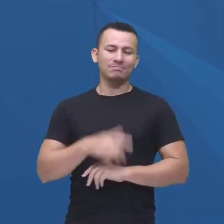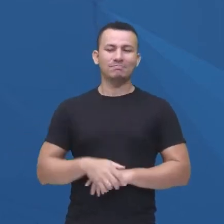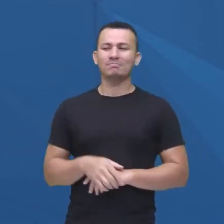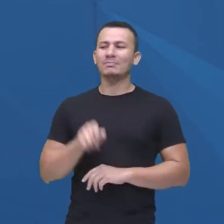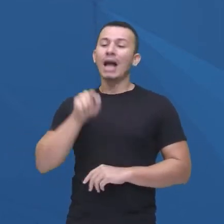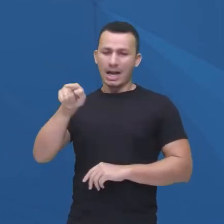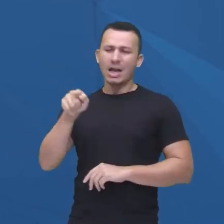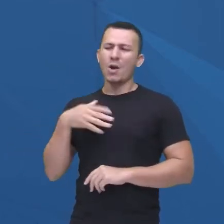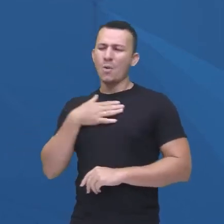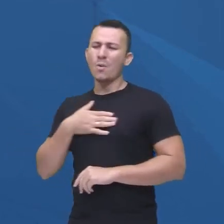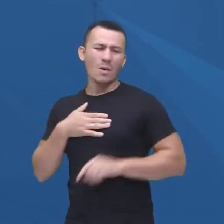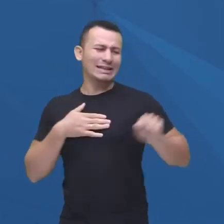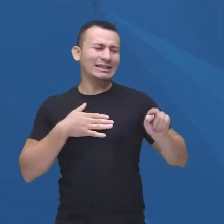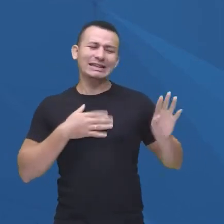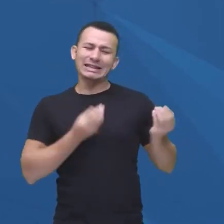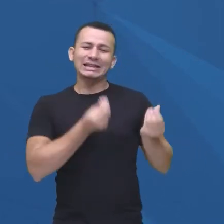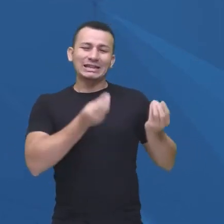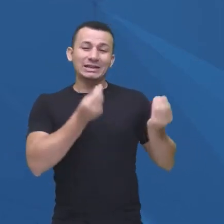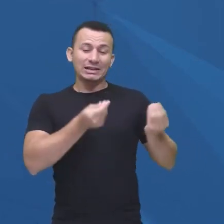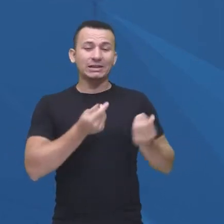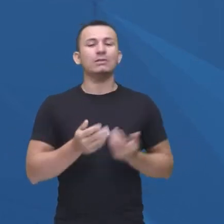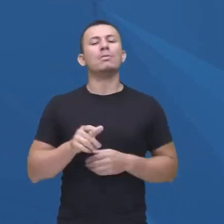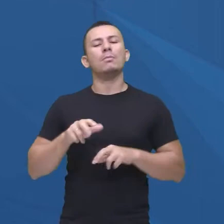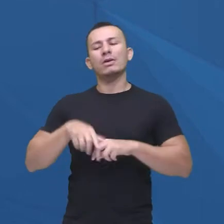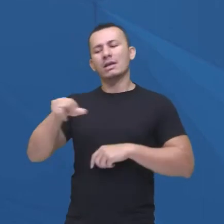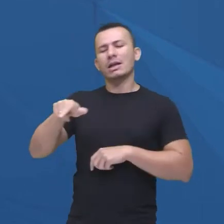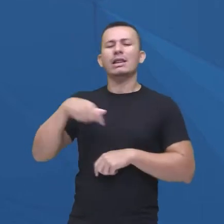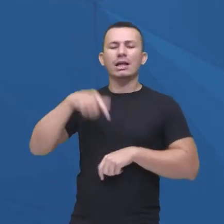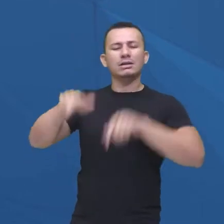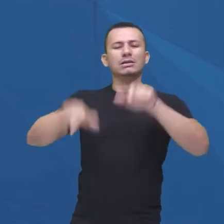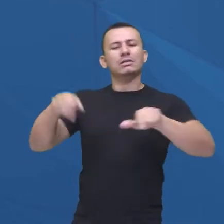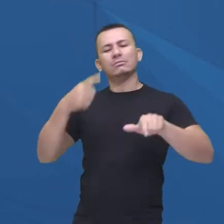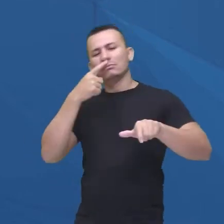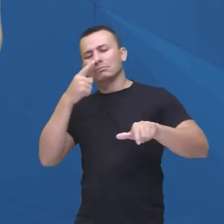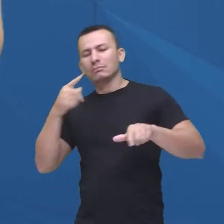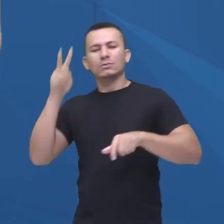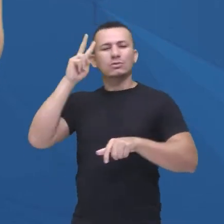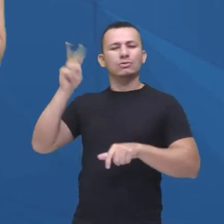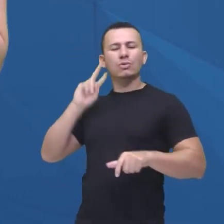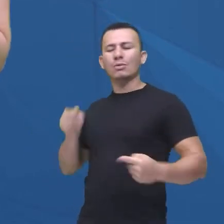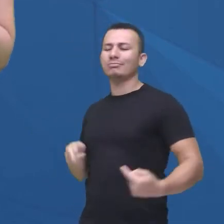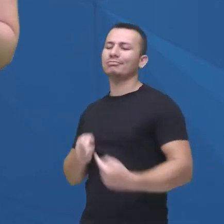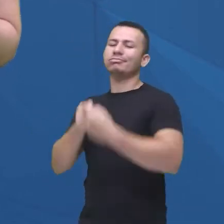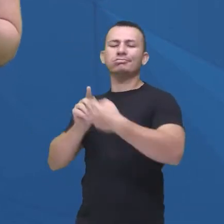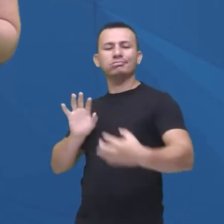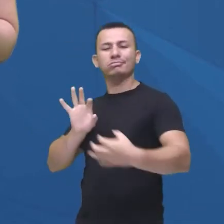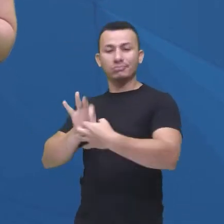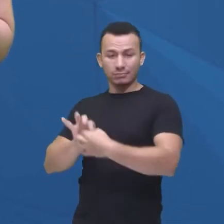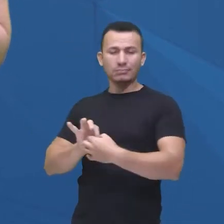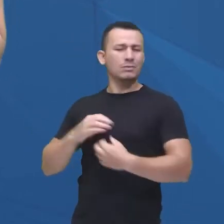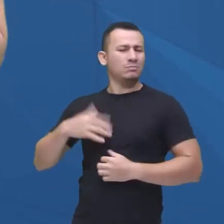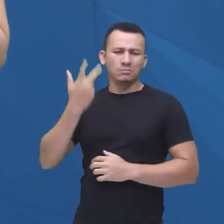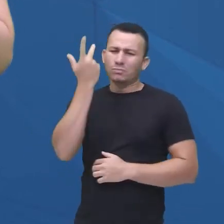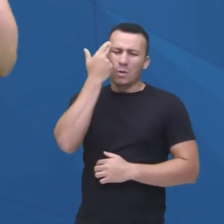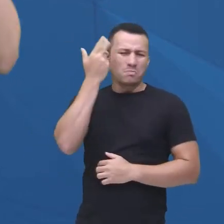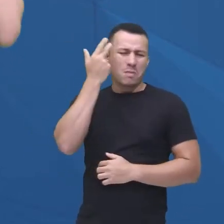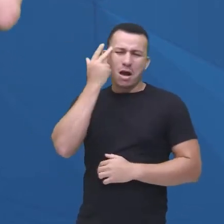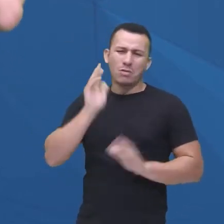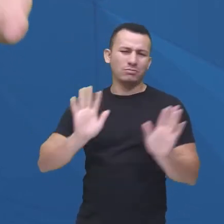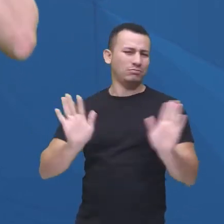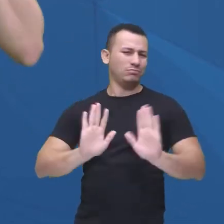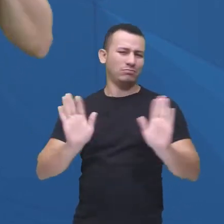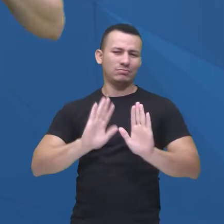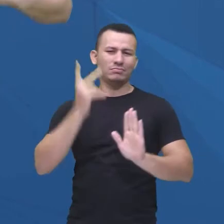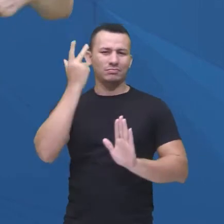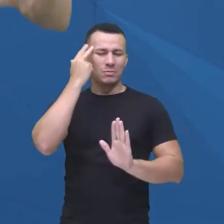outros gêneros, personagens, histórias que realmente não fazem sentido pra gente e é normal, tá bom? Não sigam